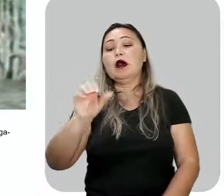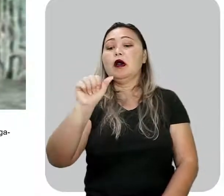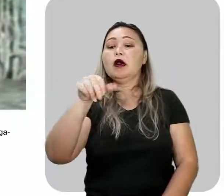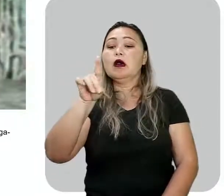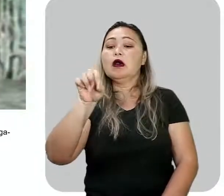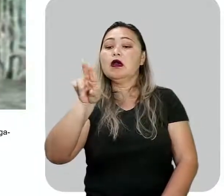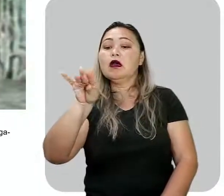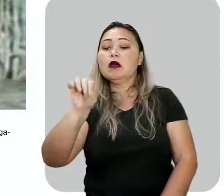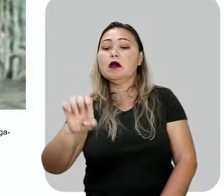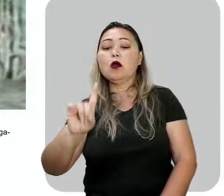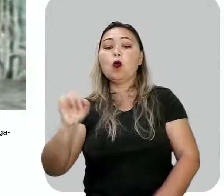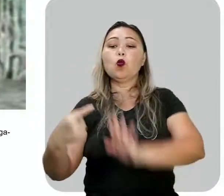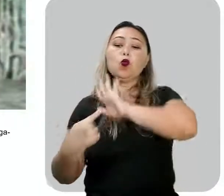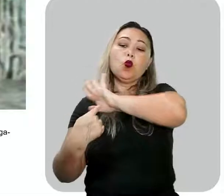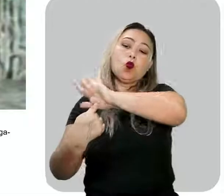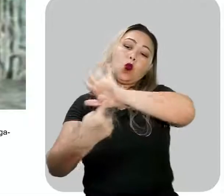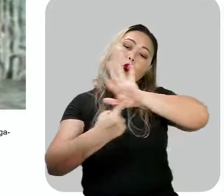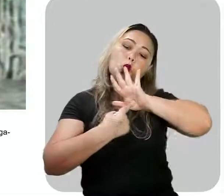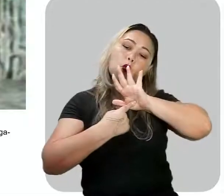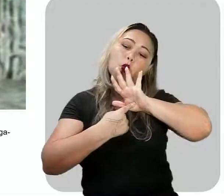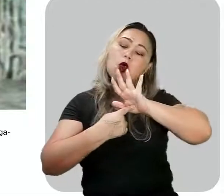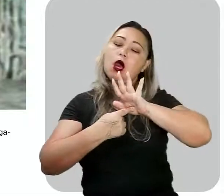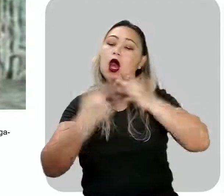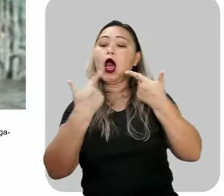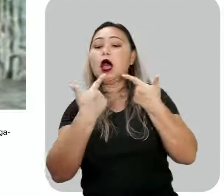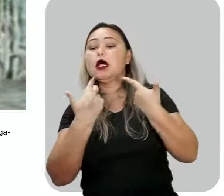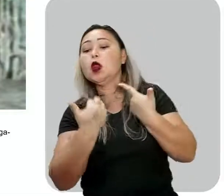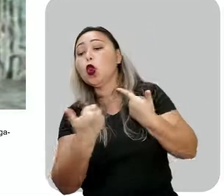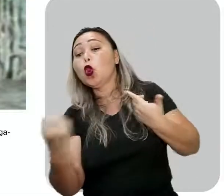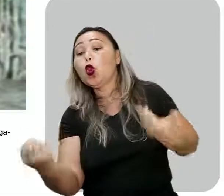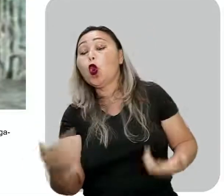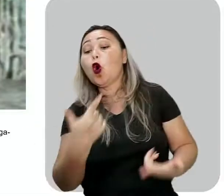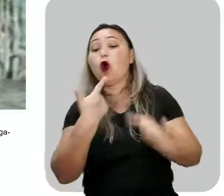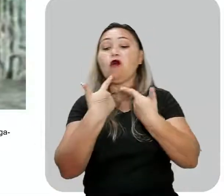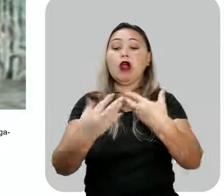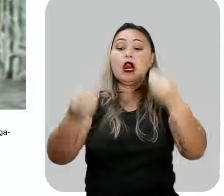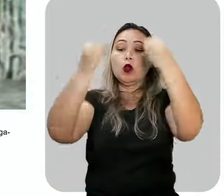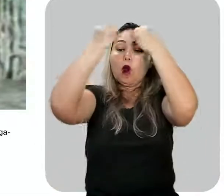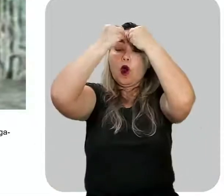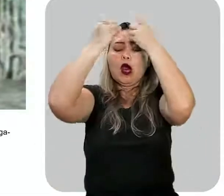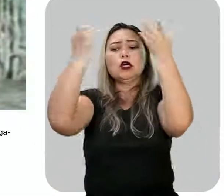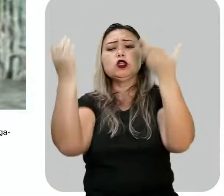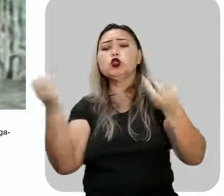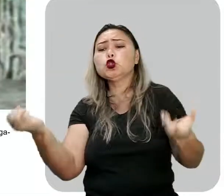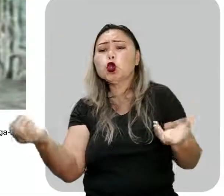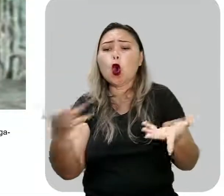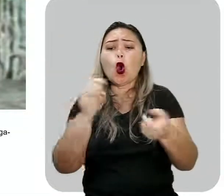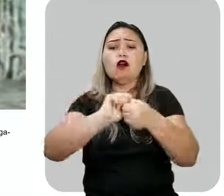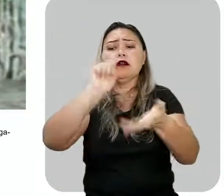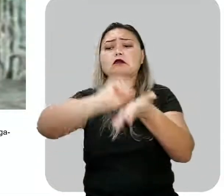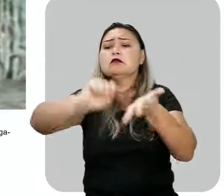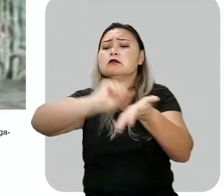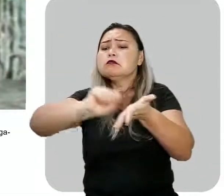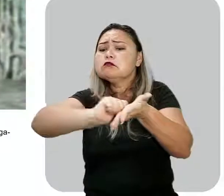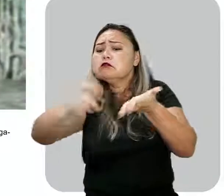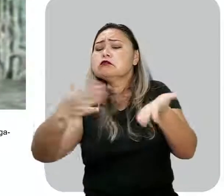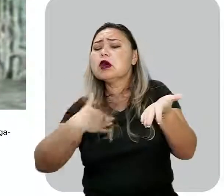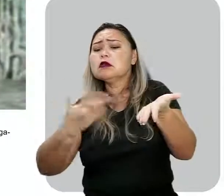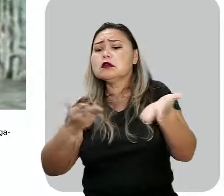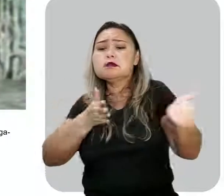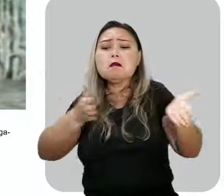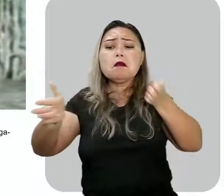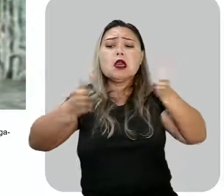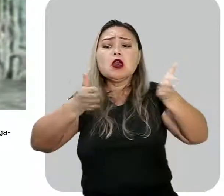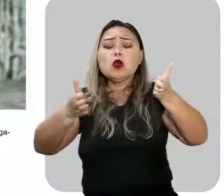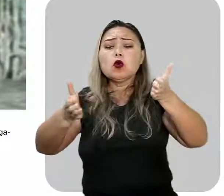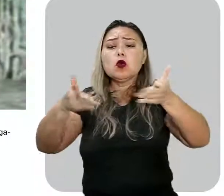mistura, né, mostrando essa nova linguagem, essa nova produção em relação aí a esse período em que quebra,